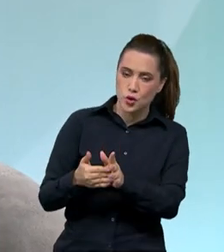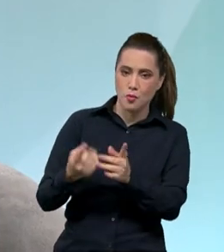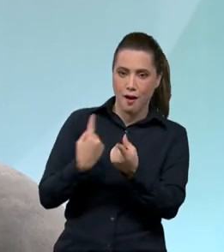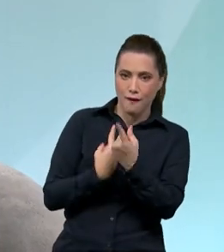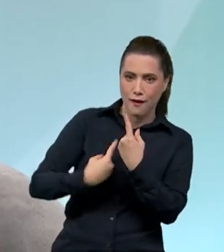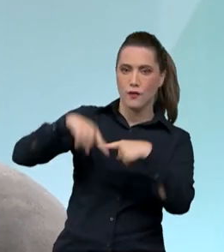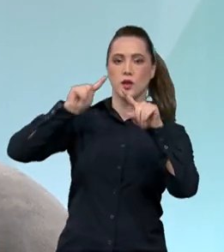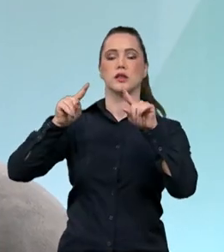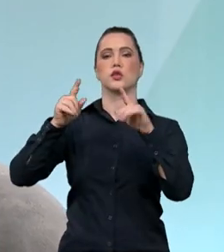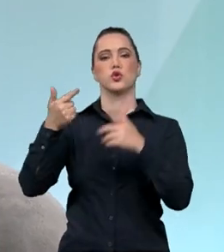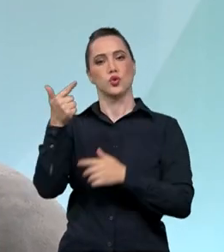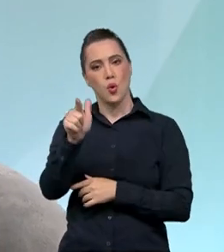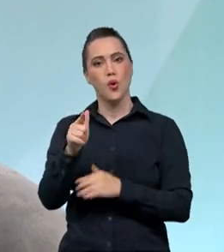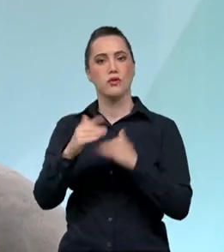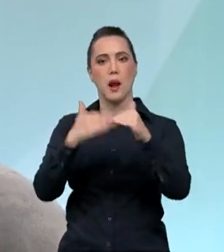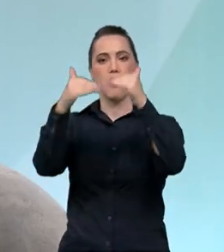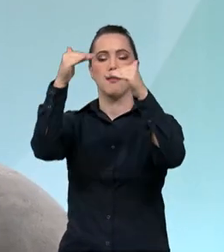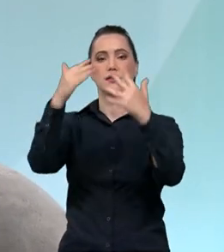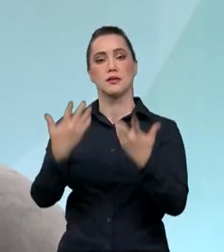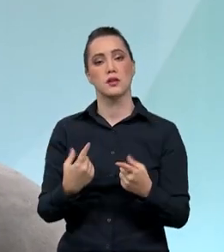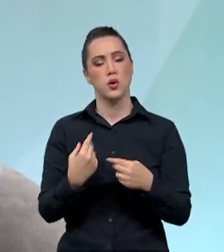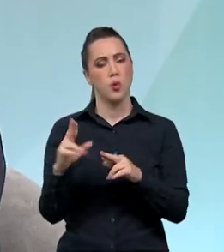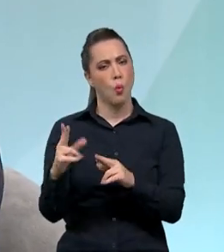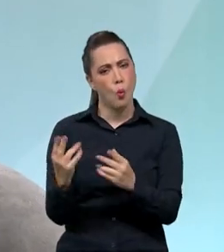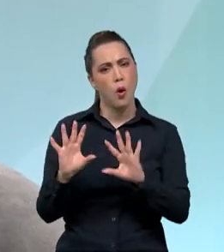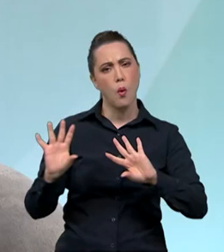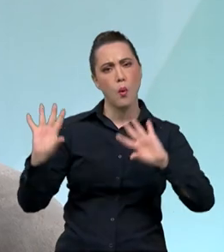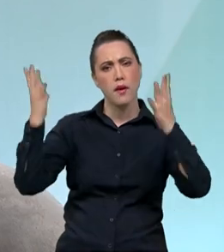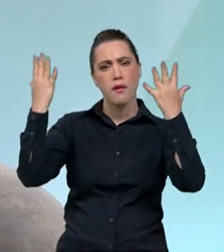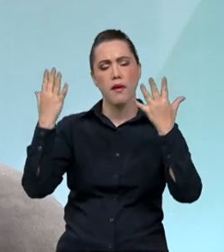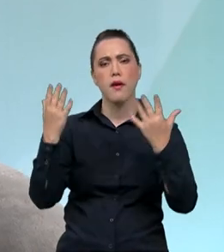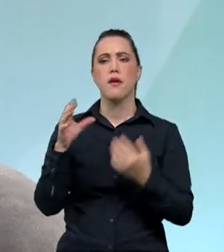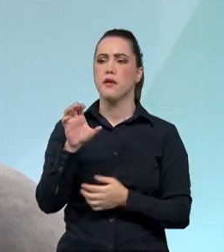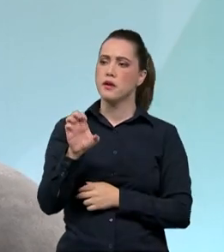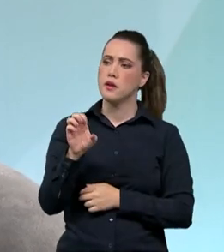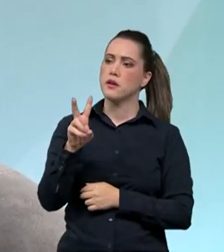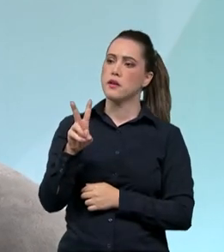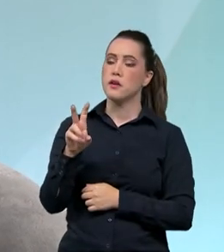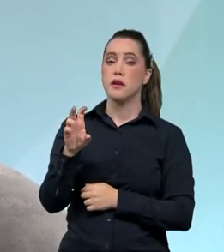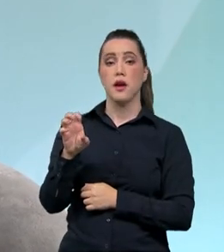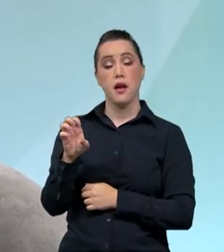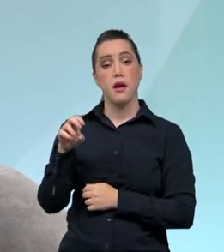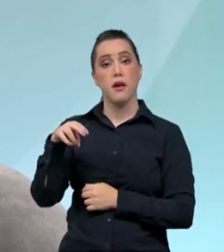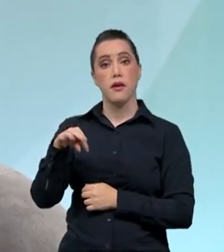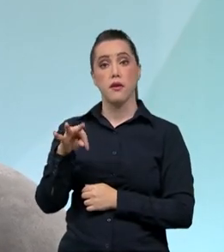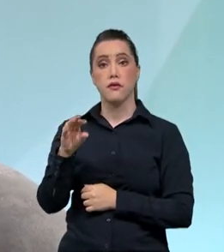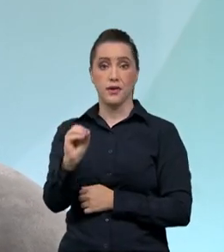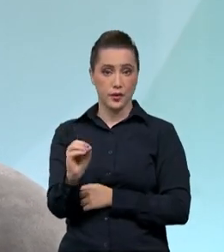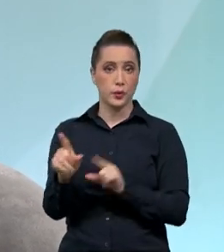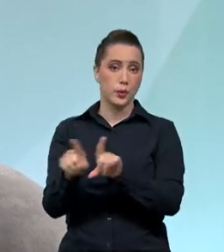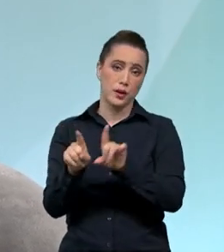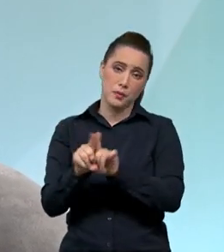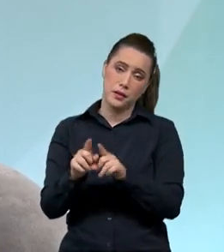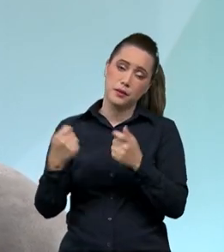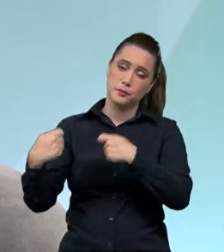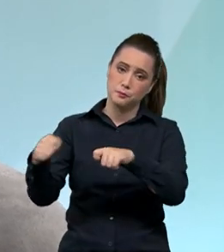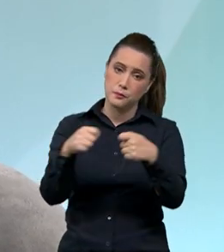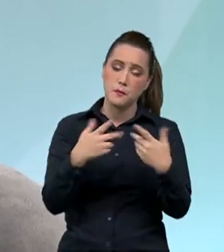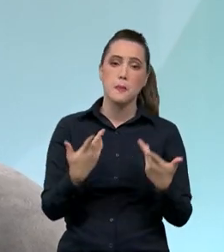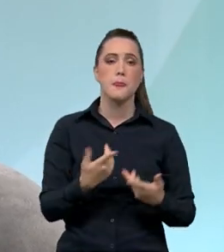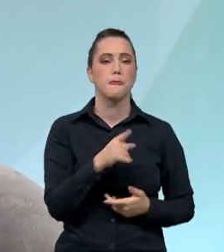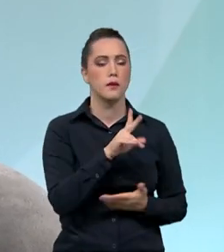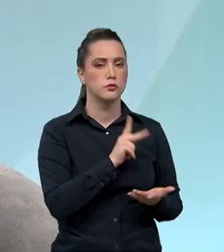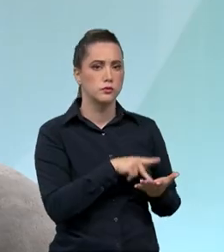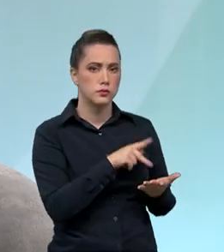como a questão do setor de eventos, que também é um dos segmentos da cadeia turística nacional e